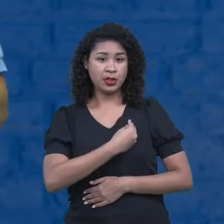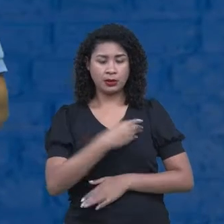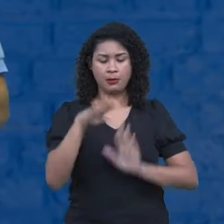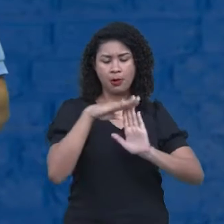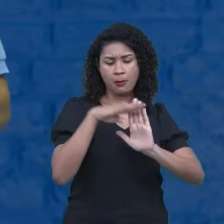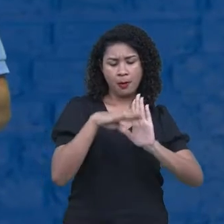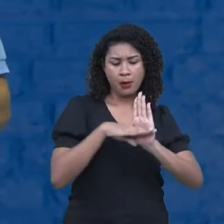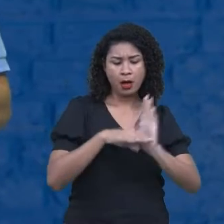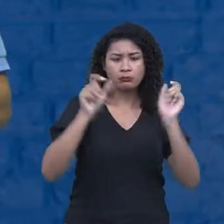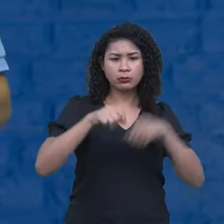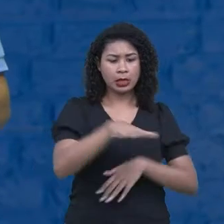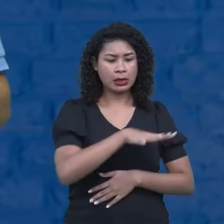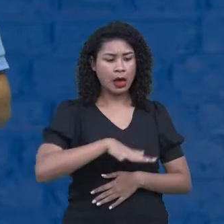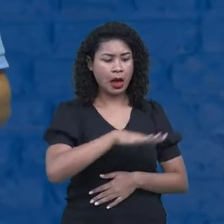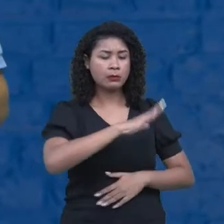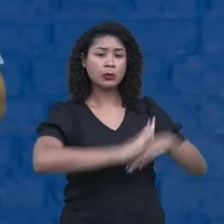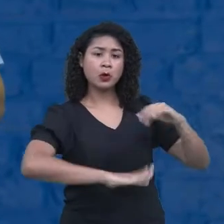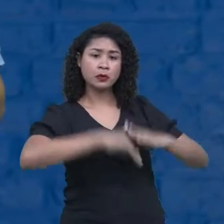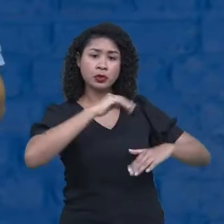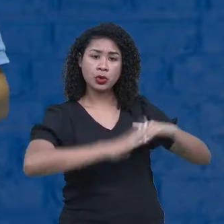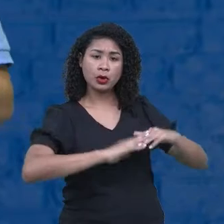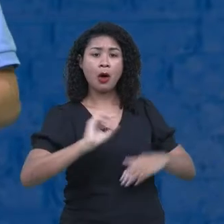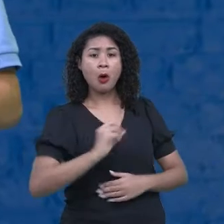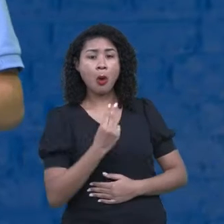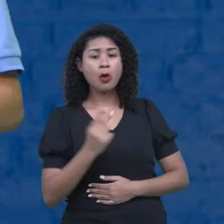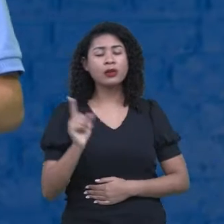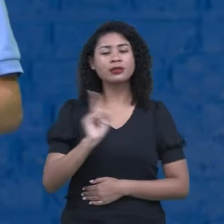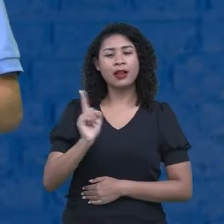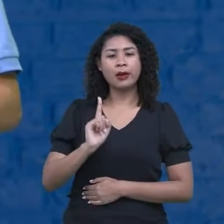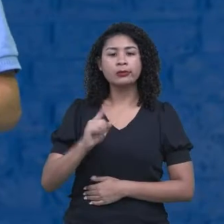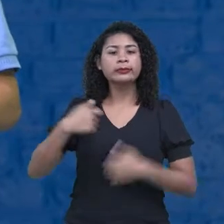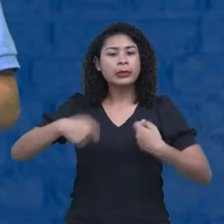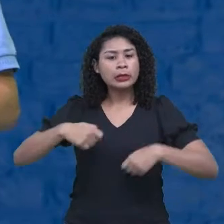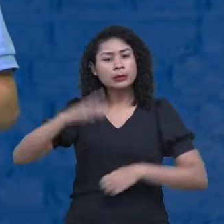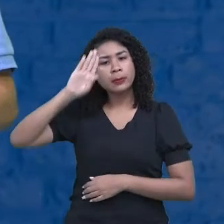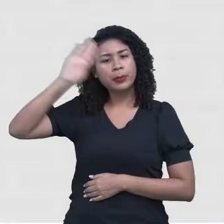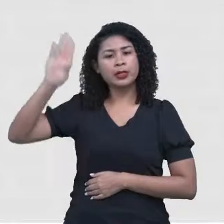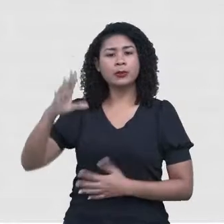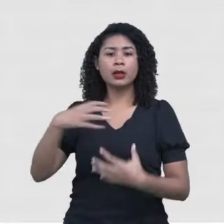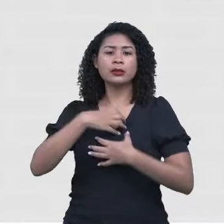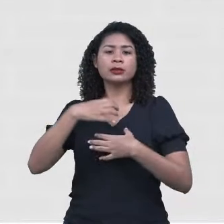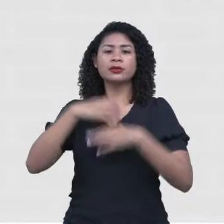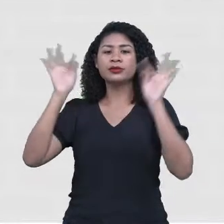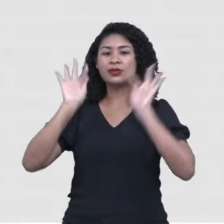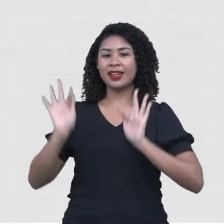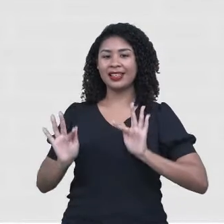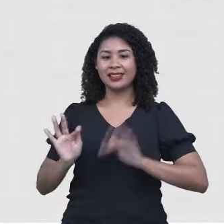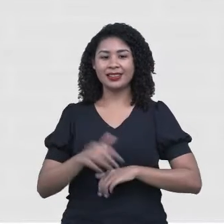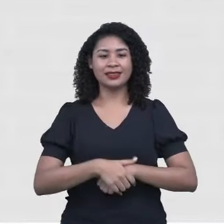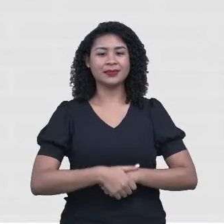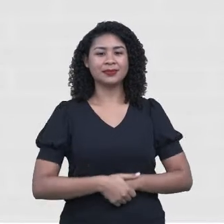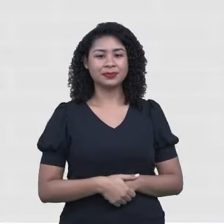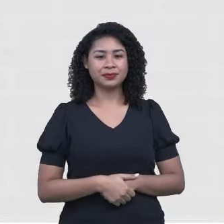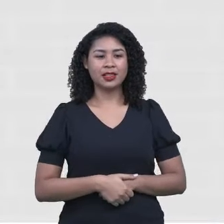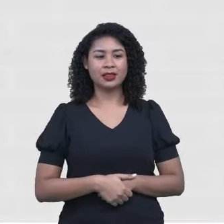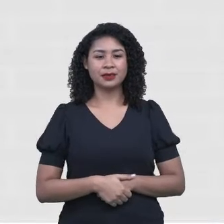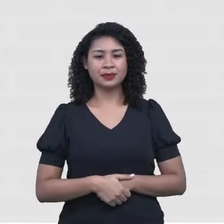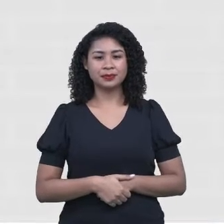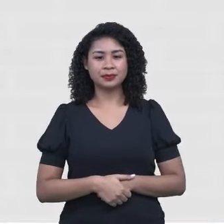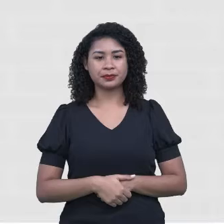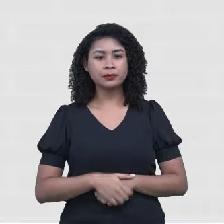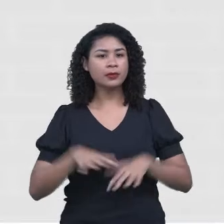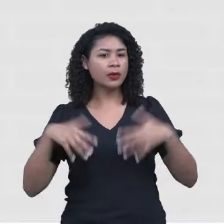me sinta feliz também, certo? E aí, vamos ver nossos questionamentos? Vamos lá? Então, diz assim, você